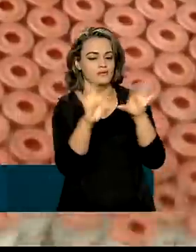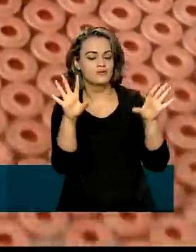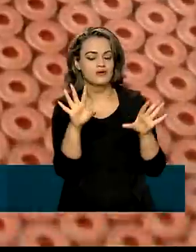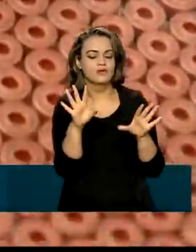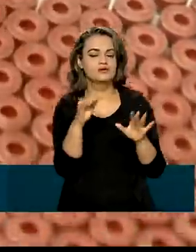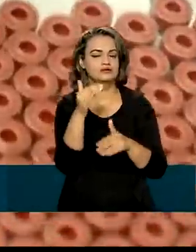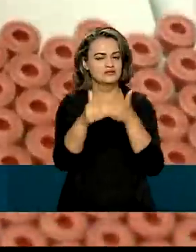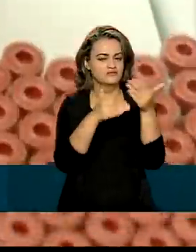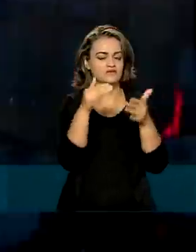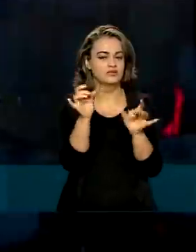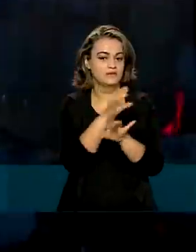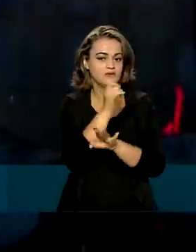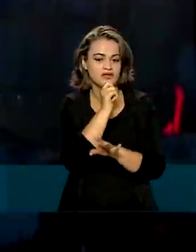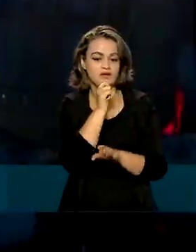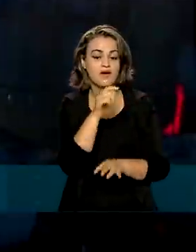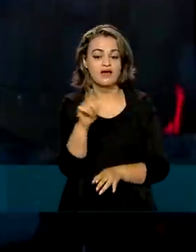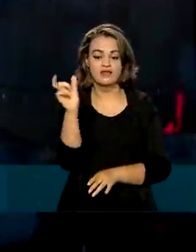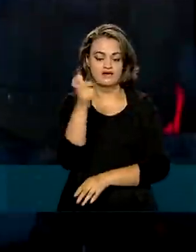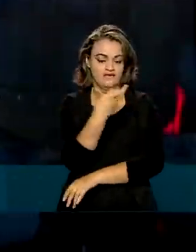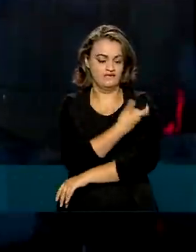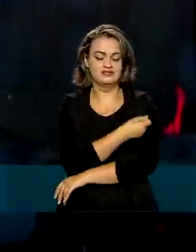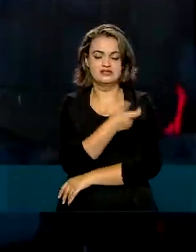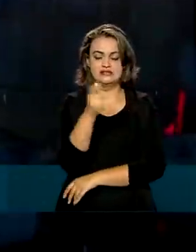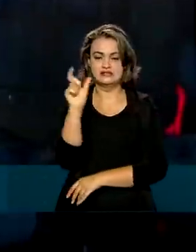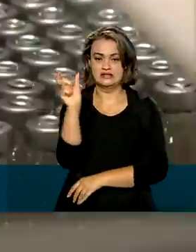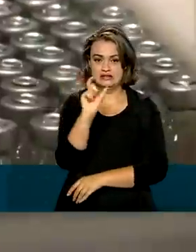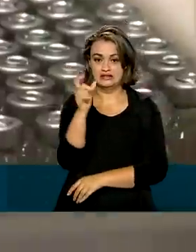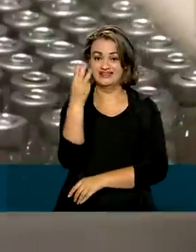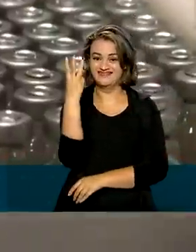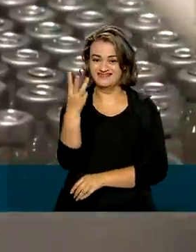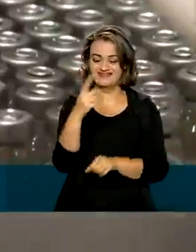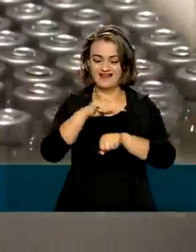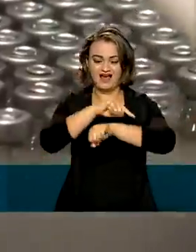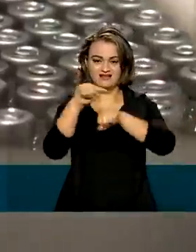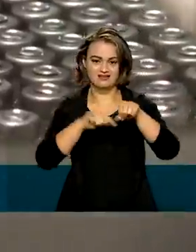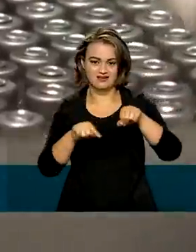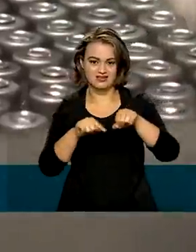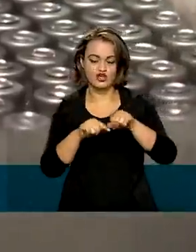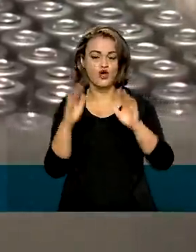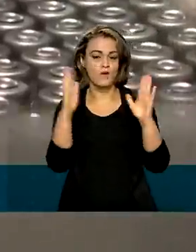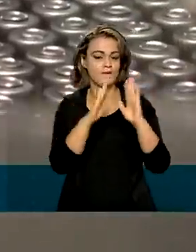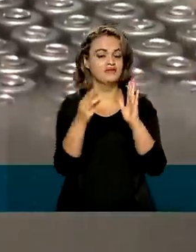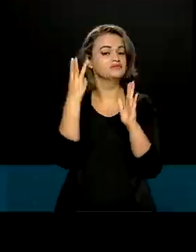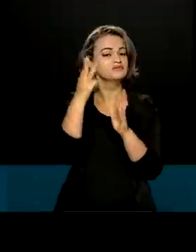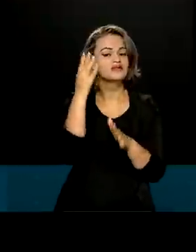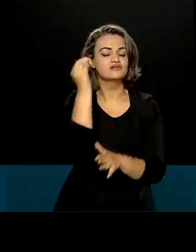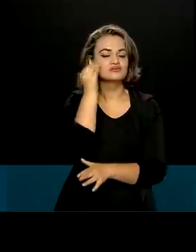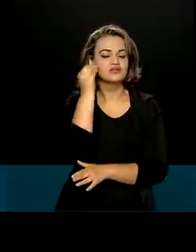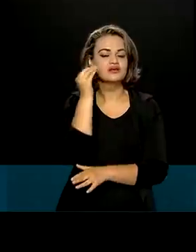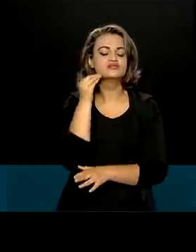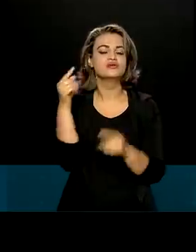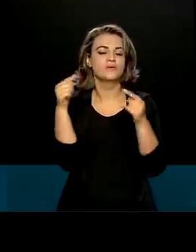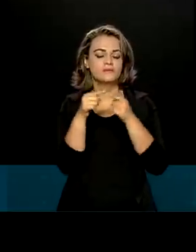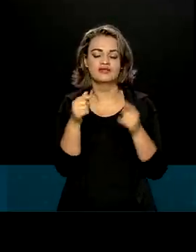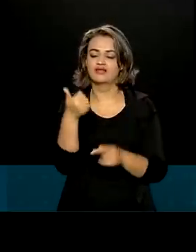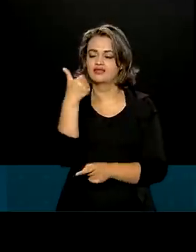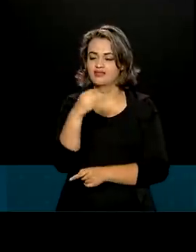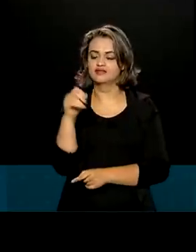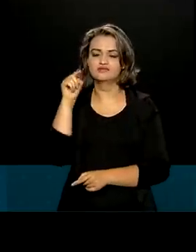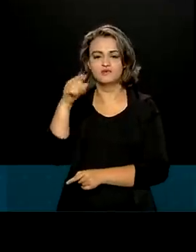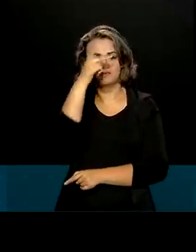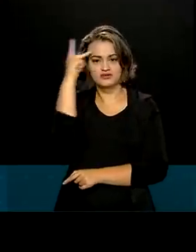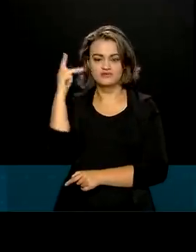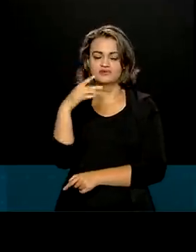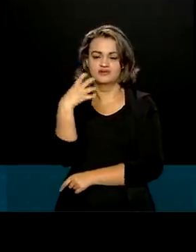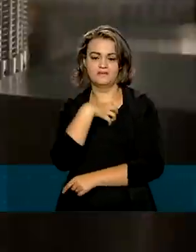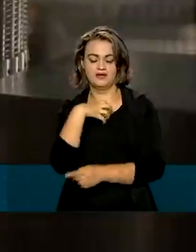em desenvolvimento é a terceira dose da vacina da AstraZeneca. A fase 3 de testes envolve 10 mil voluntários